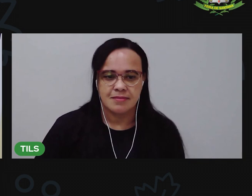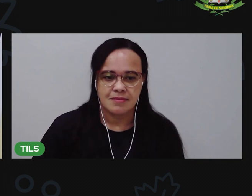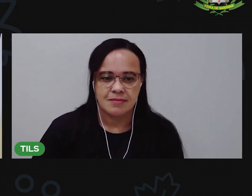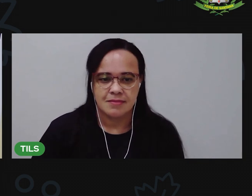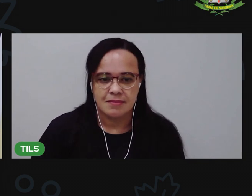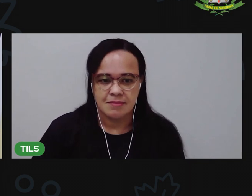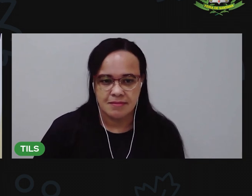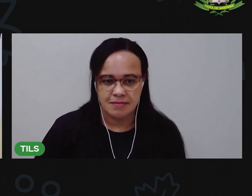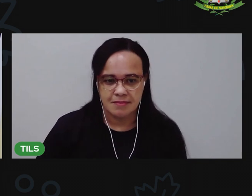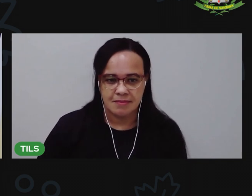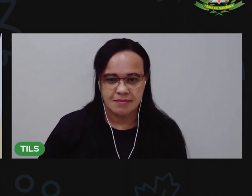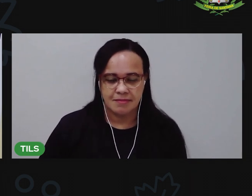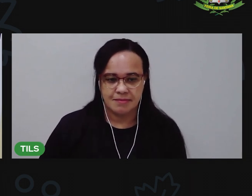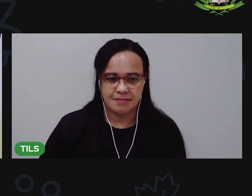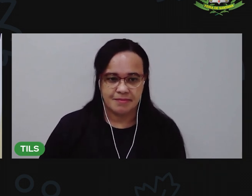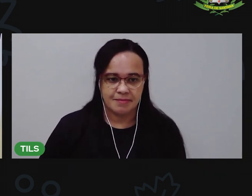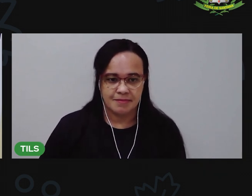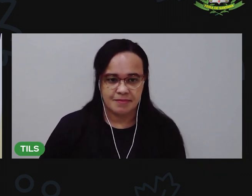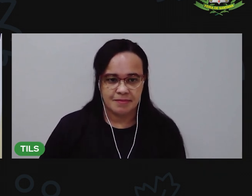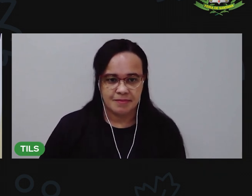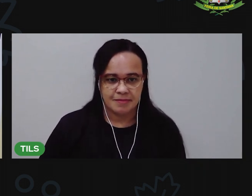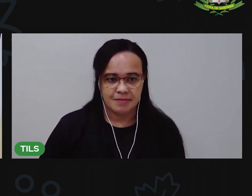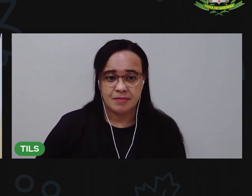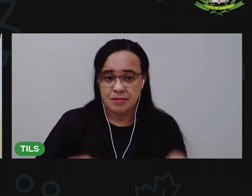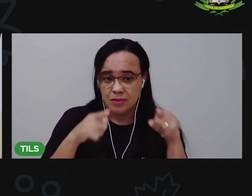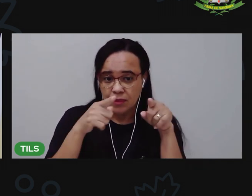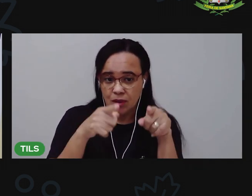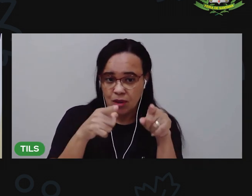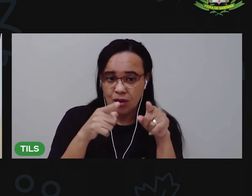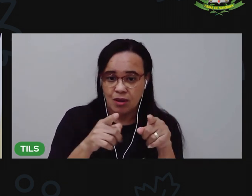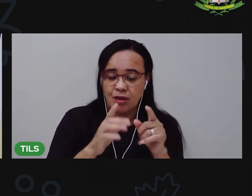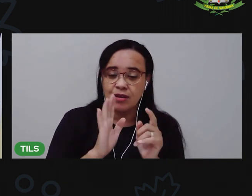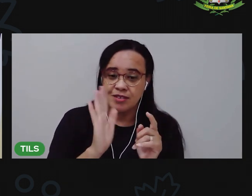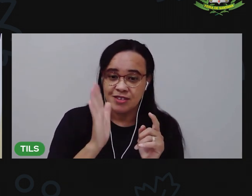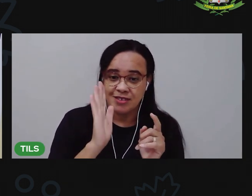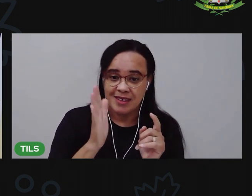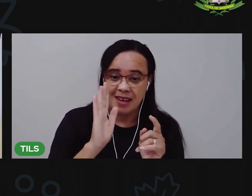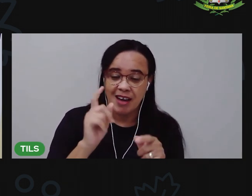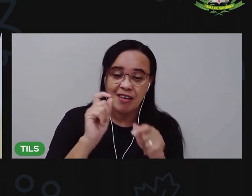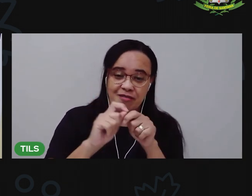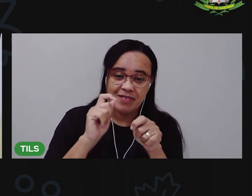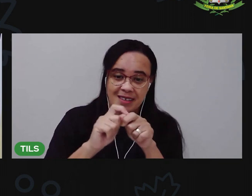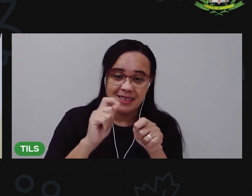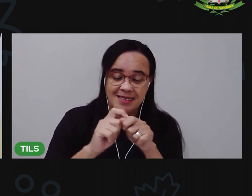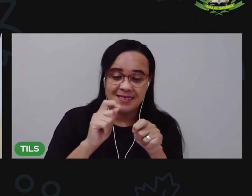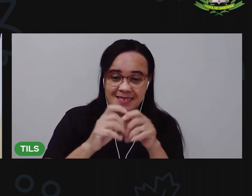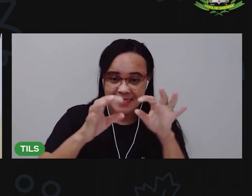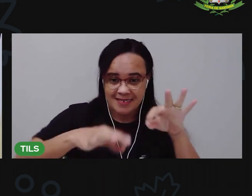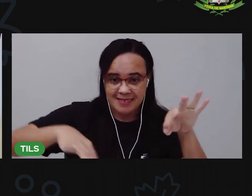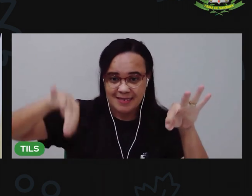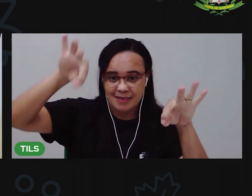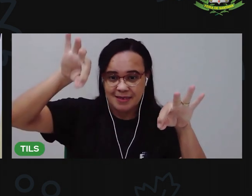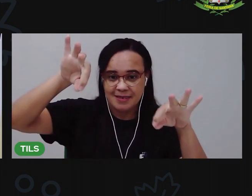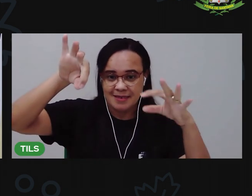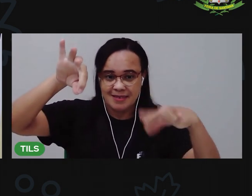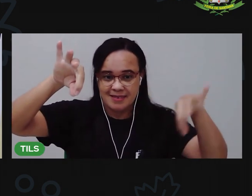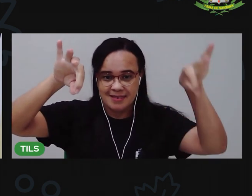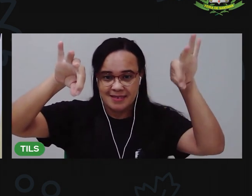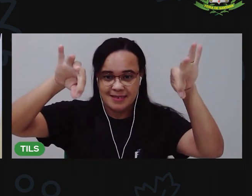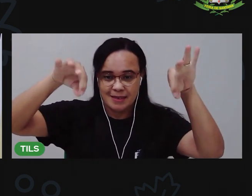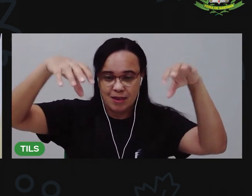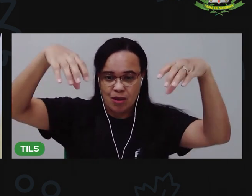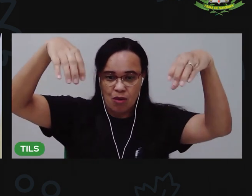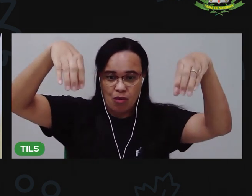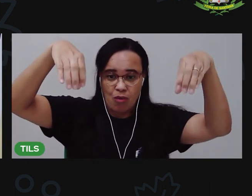Eu já estou aqui com o quase pronto que eu já fiz. Já fiz dos dois lados. Olha como é que ele